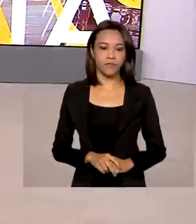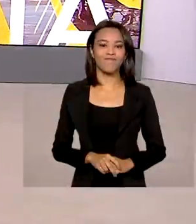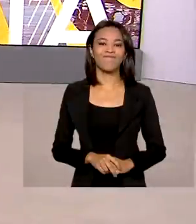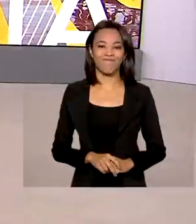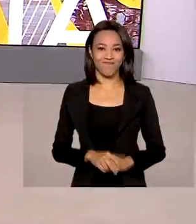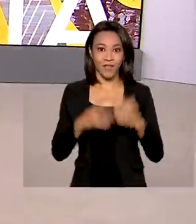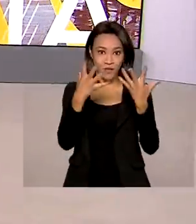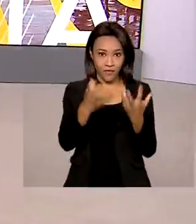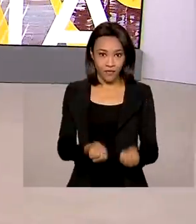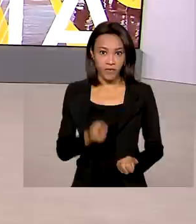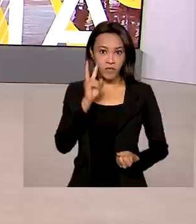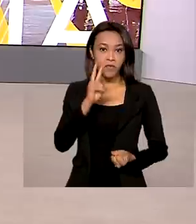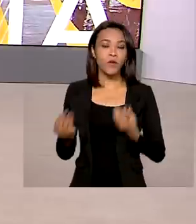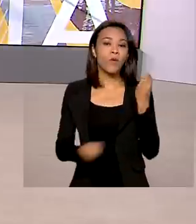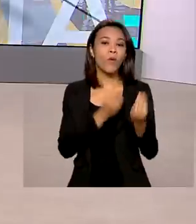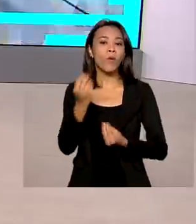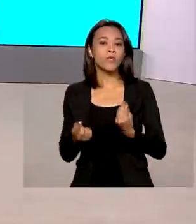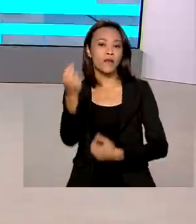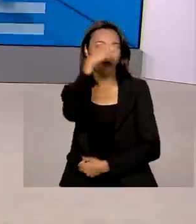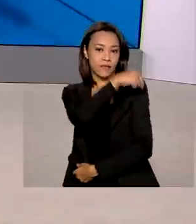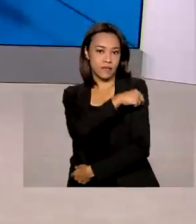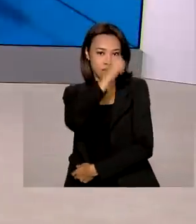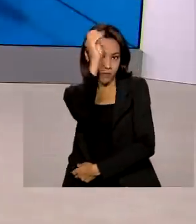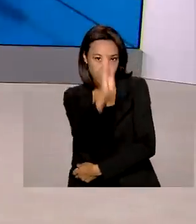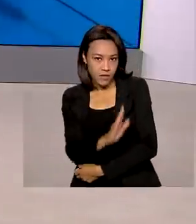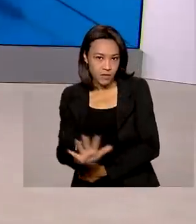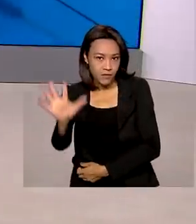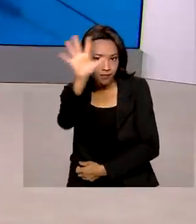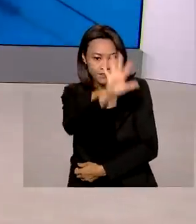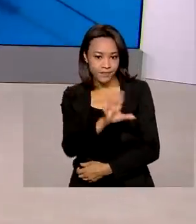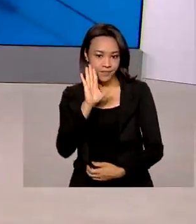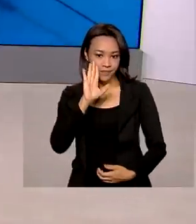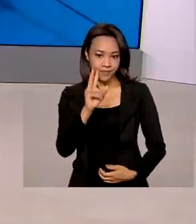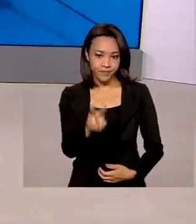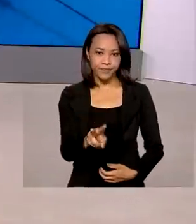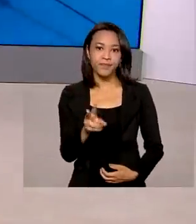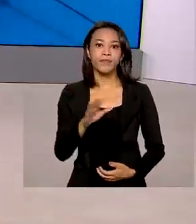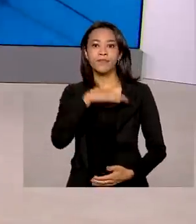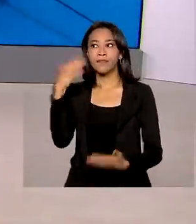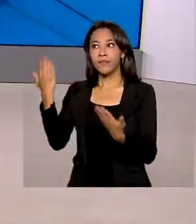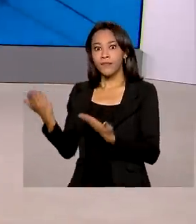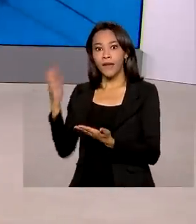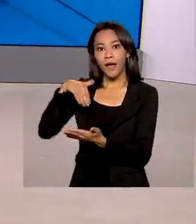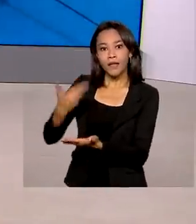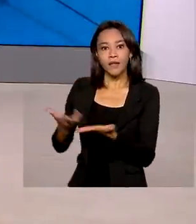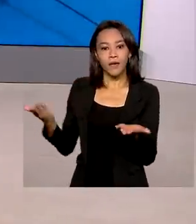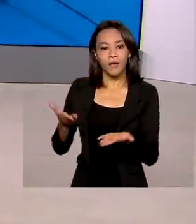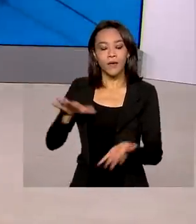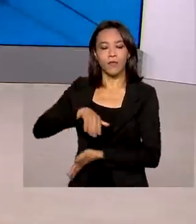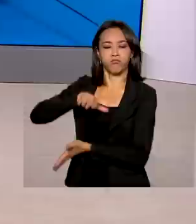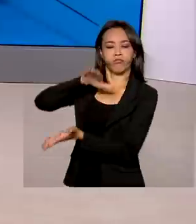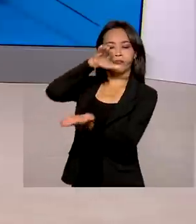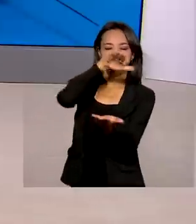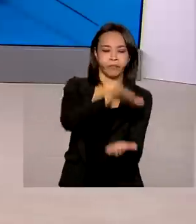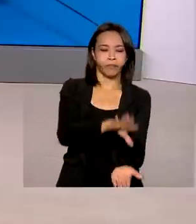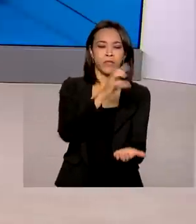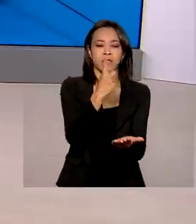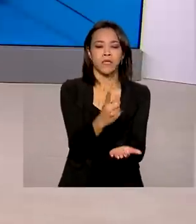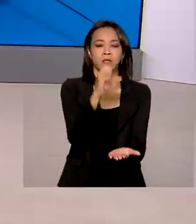Vamos ver então como está a vacinação pelo país? Olha, até agora o Ministério da Saúde distribuiu 184